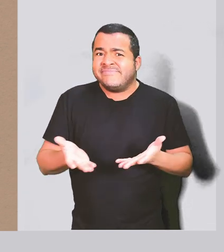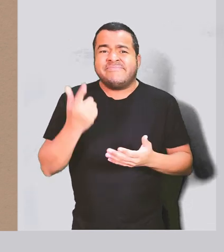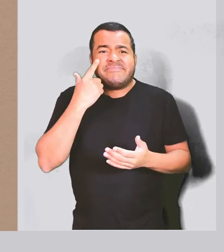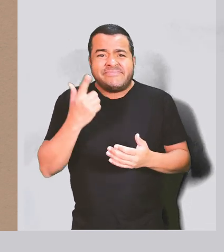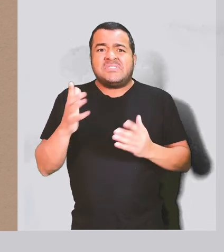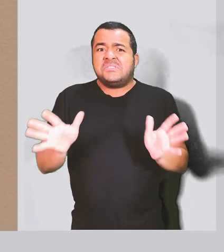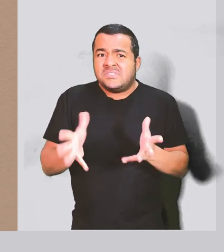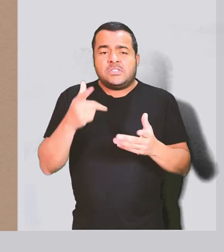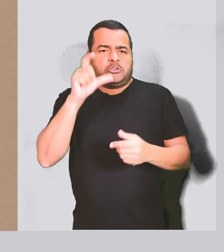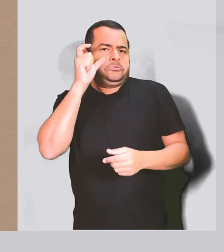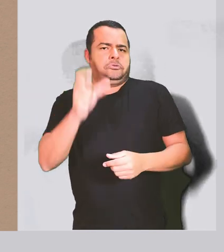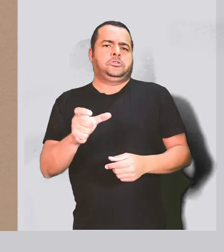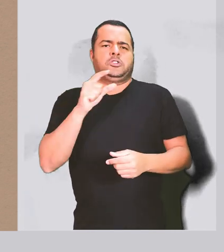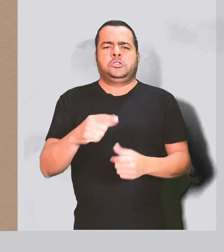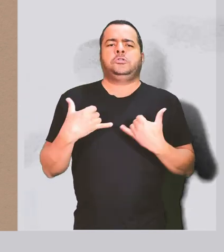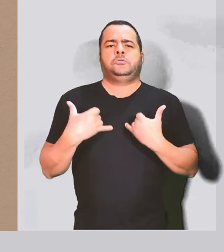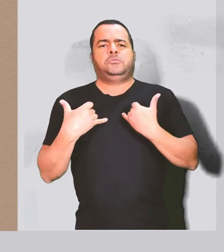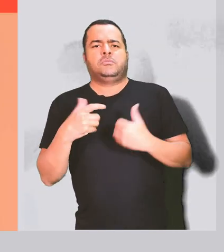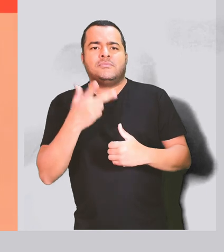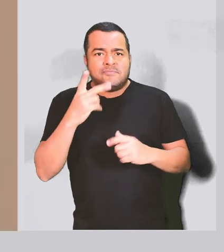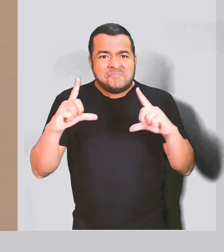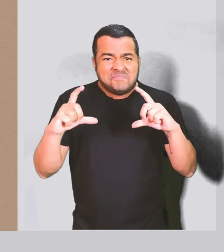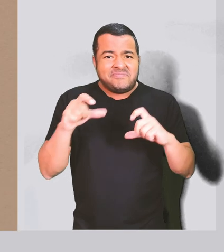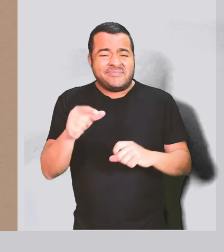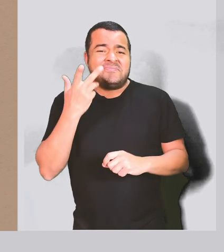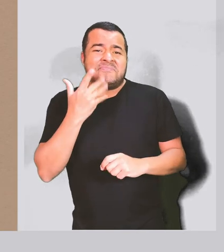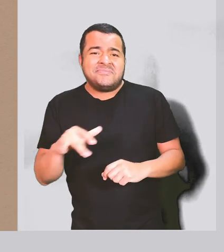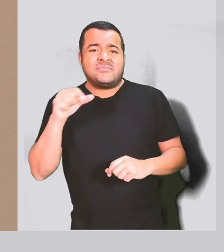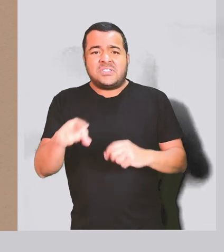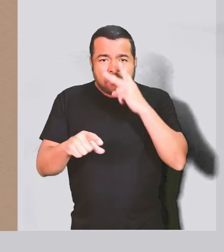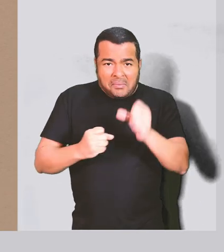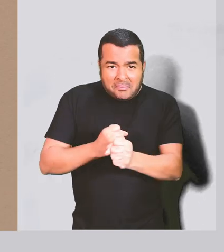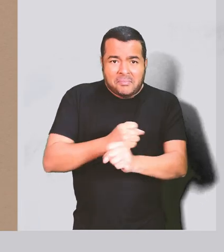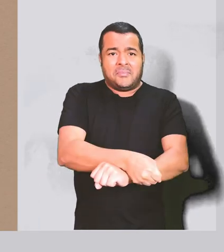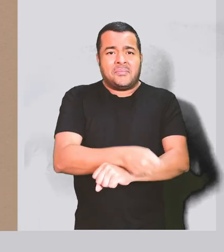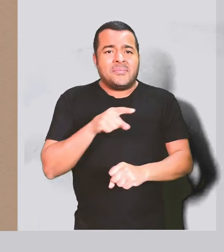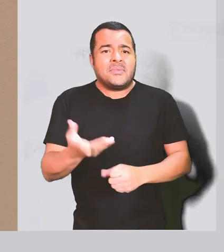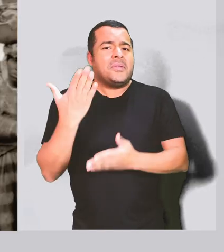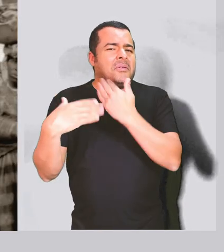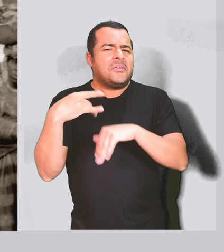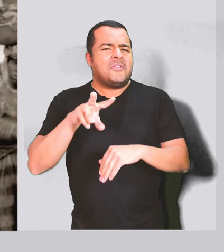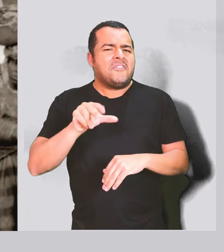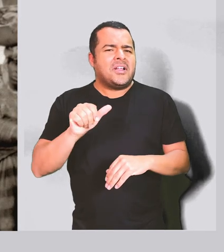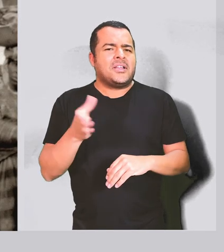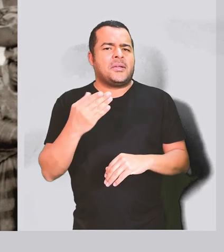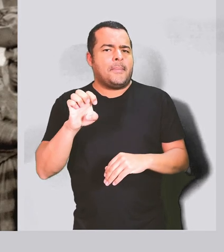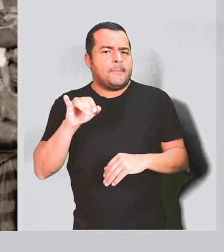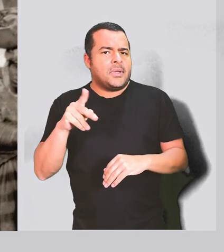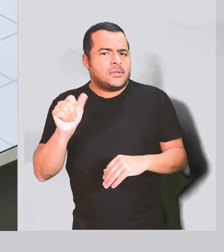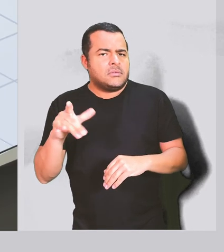contribuindo para a permanência de seus interesses. Nessa foto, vemos crianças indo para o trabalho escravo, no Vale do Paraíba.